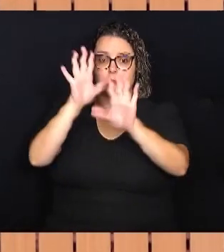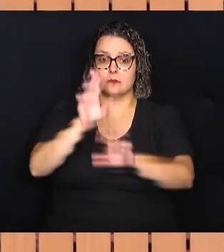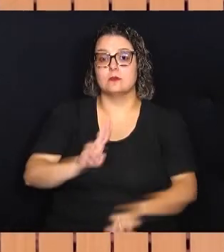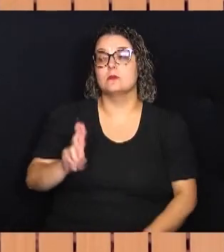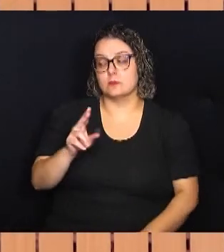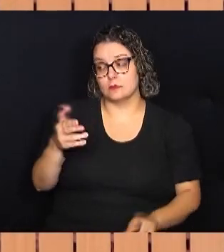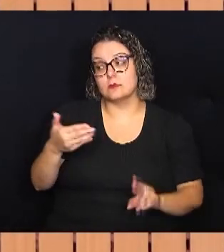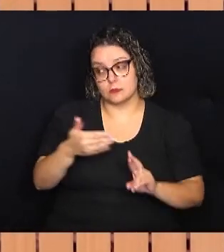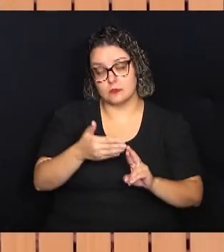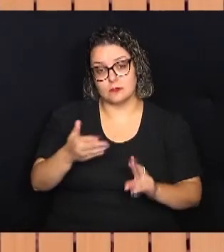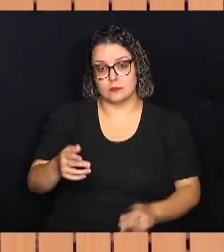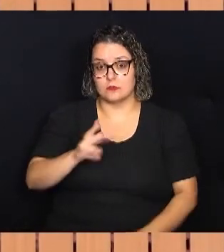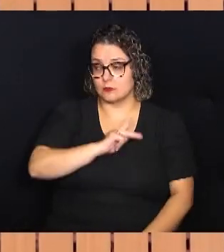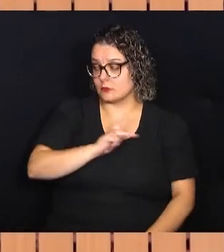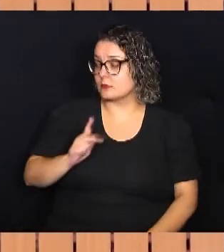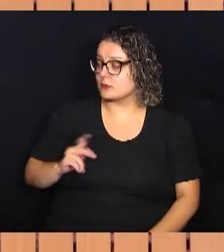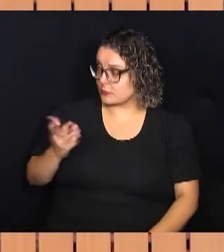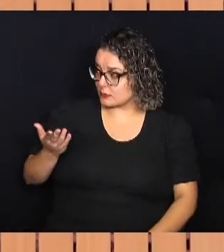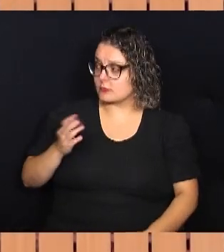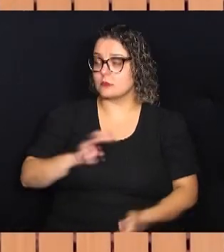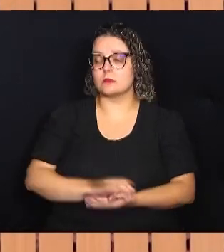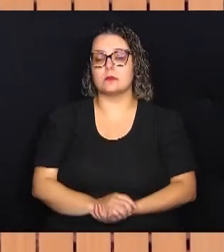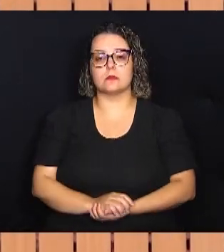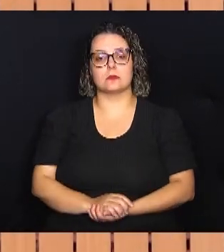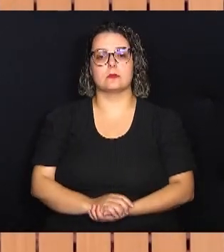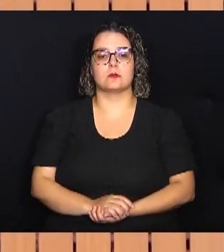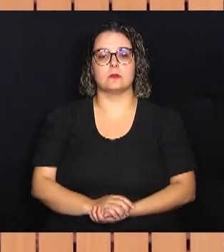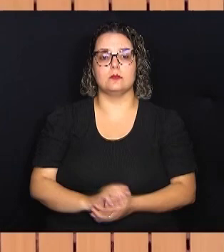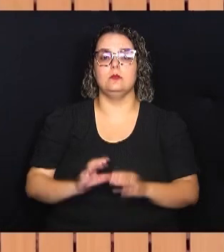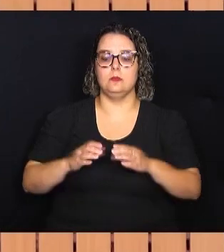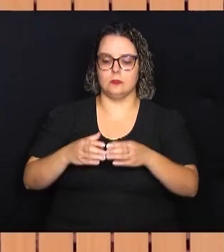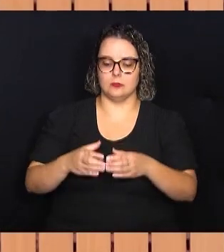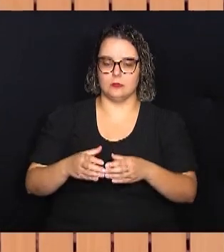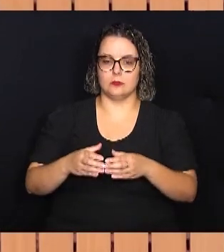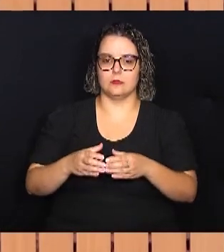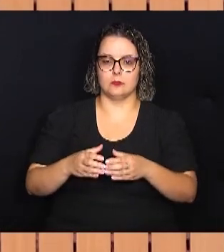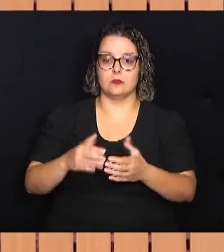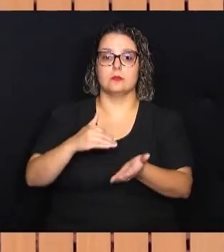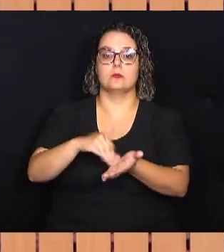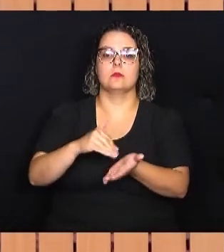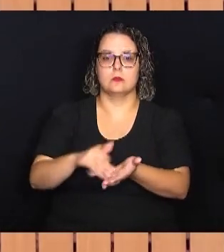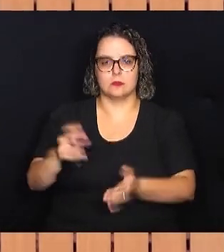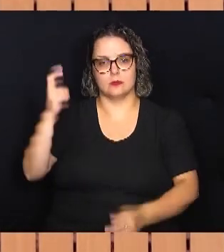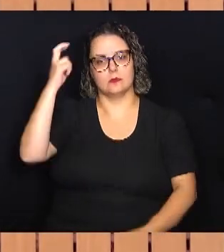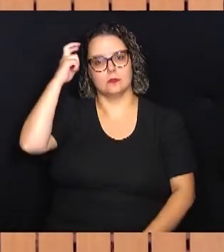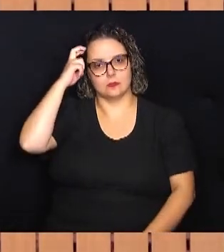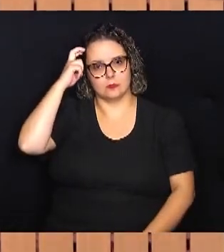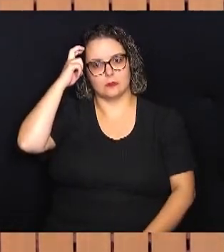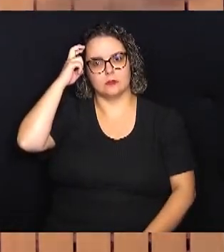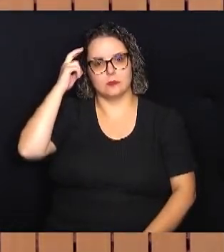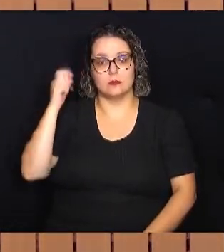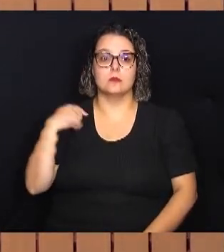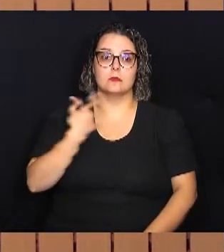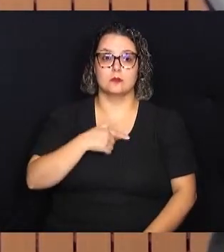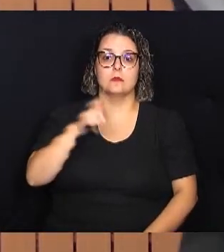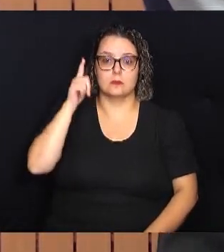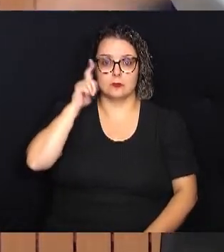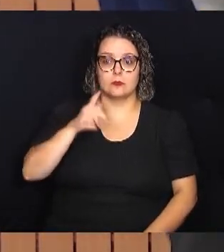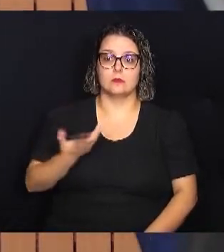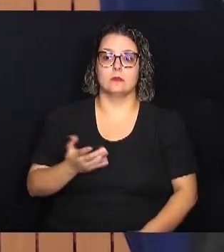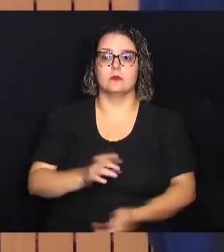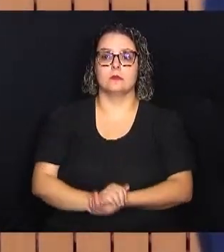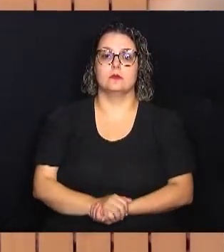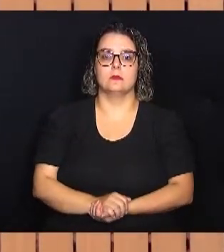presidente, a Secretaria de Cultura, para que a gente conseguisse ter a